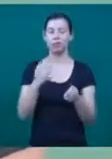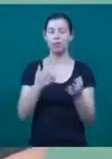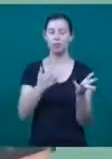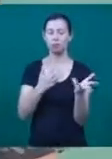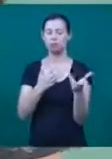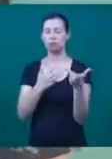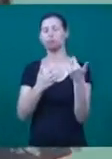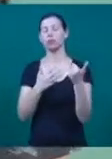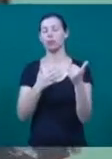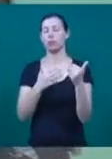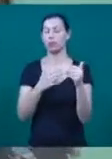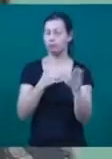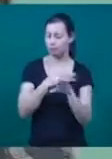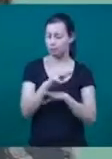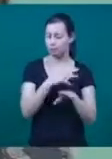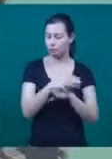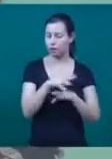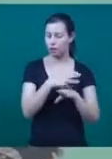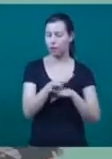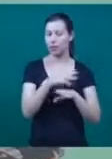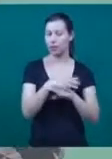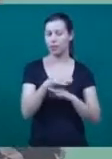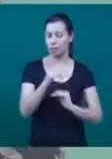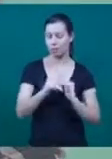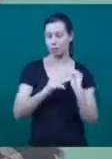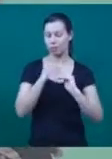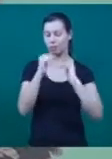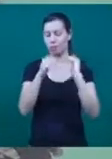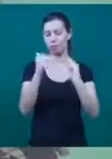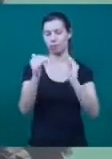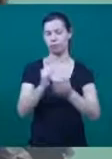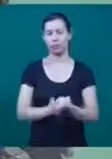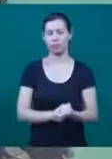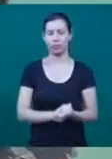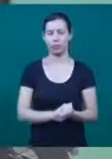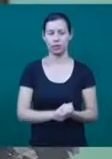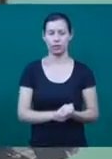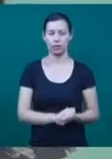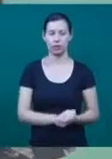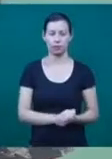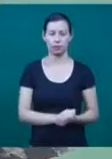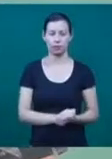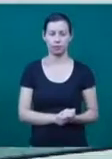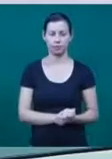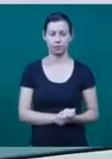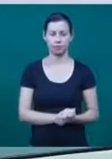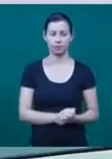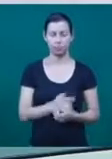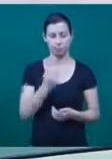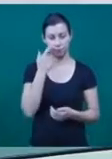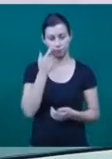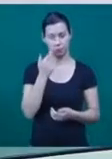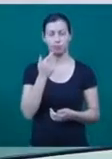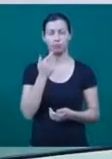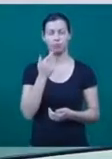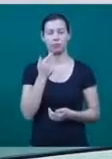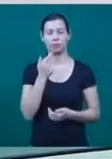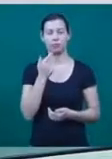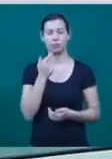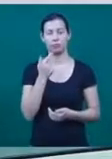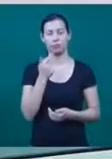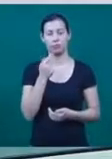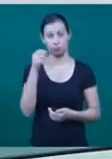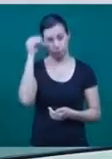final, melhorar e avançar nas coisas que eu sempre tenho dificuldade em enfrentar no meu dia a dia. E como nós vimos, conhecimento